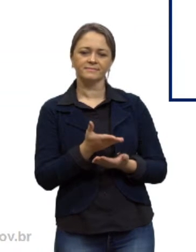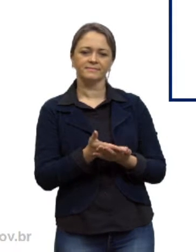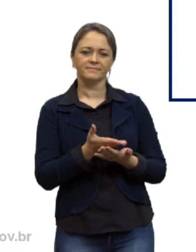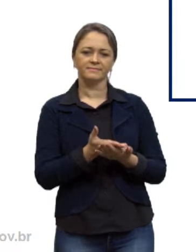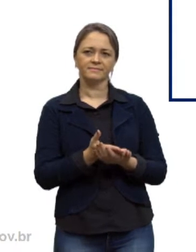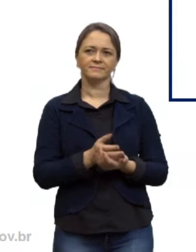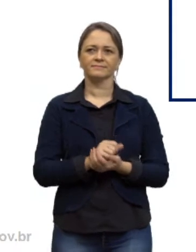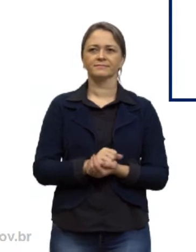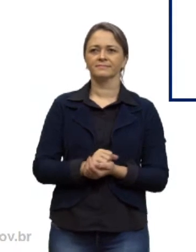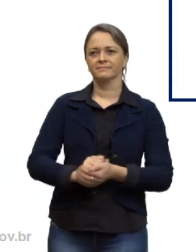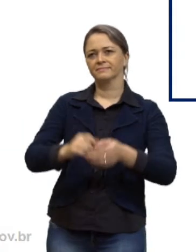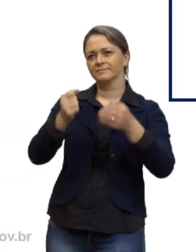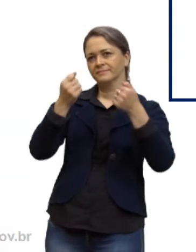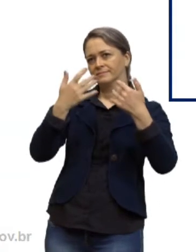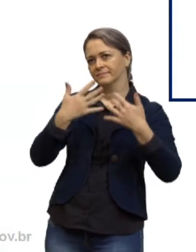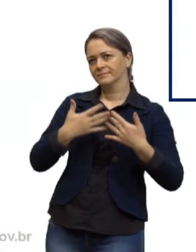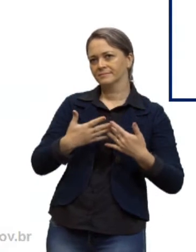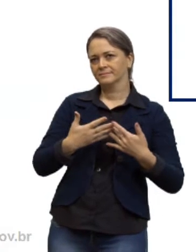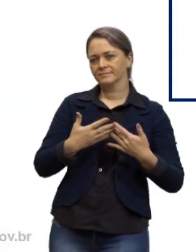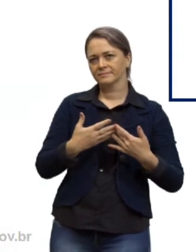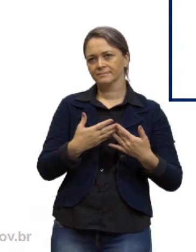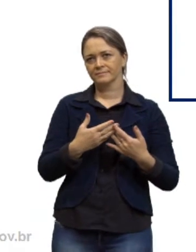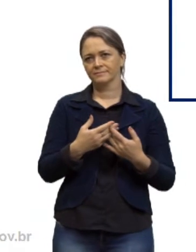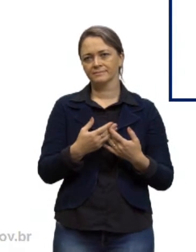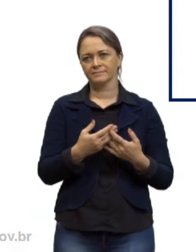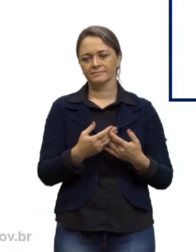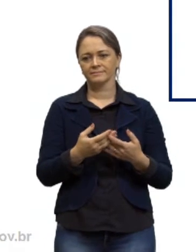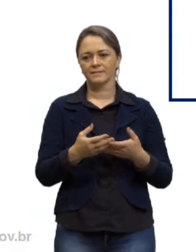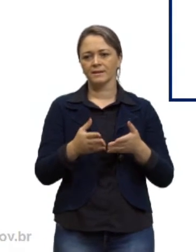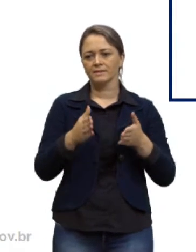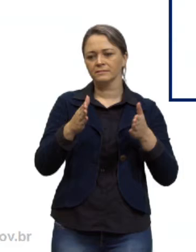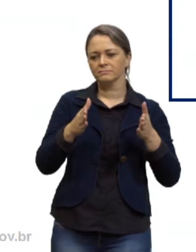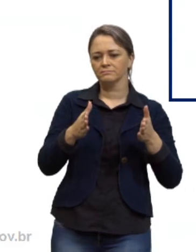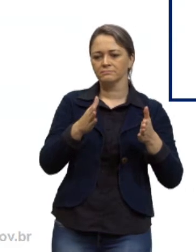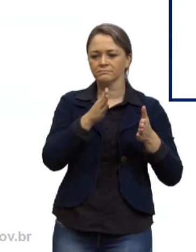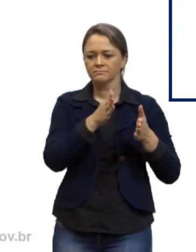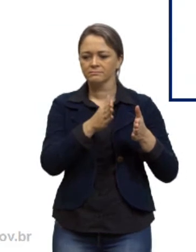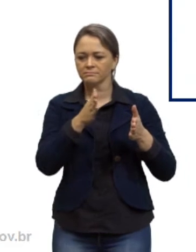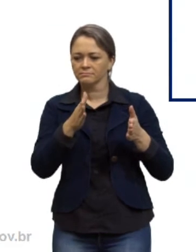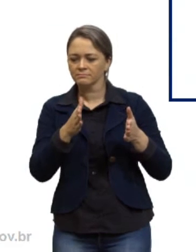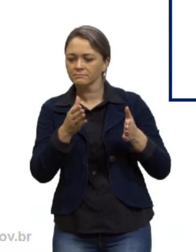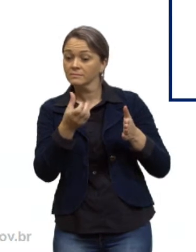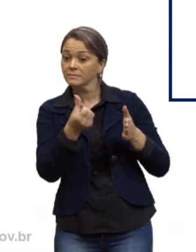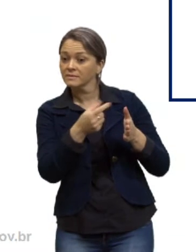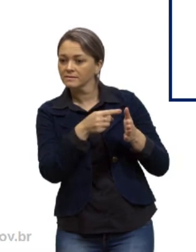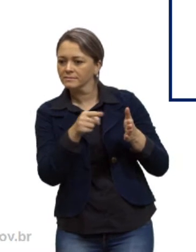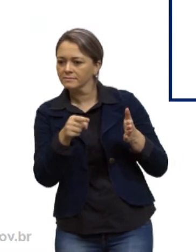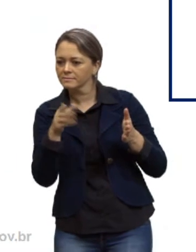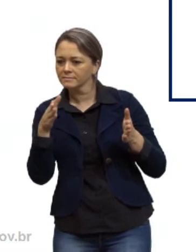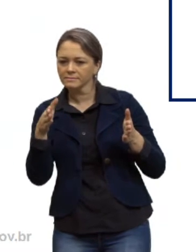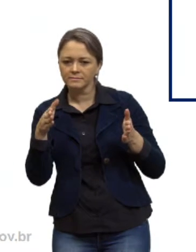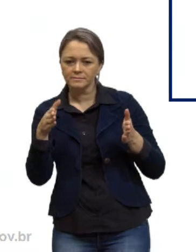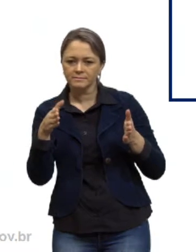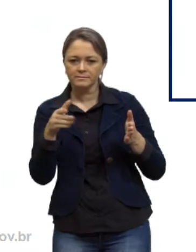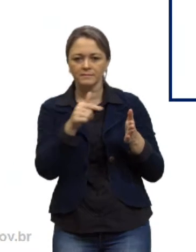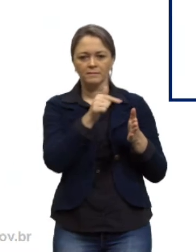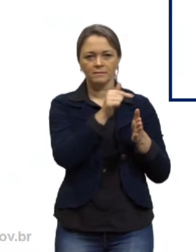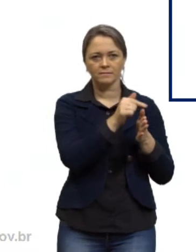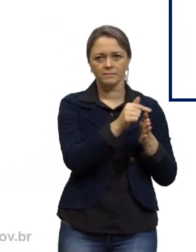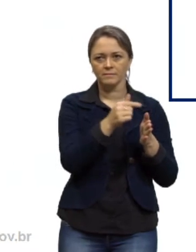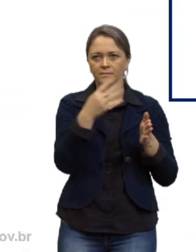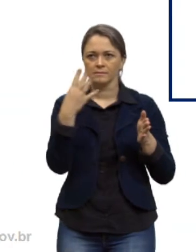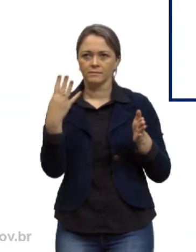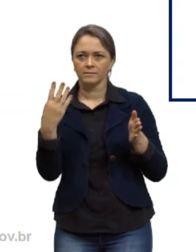tínhamos dito? Nós tínhamos dito que nós íamos interpolar seis meios aritméticos entre o sete e o quarenta e dois,